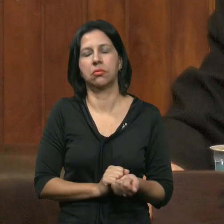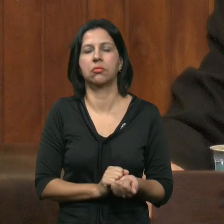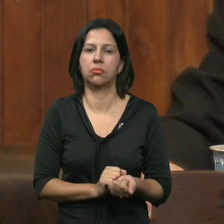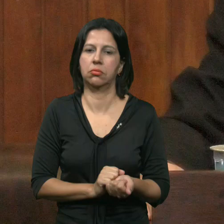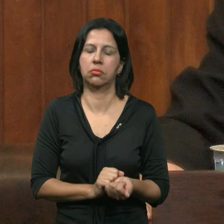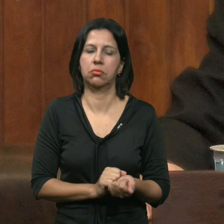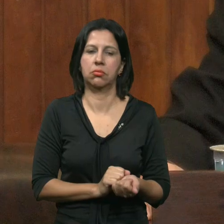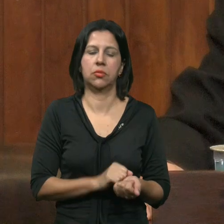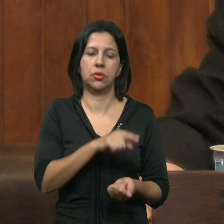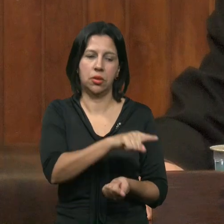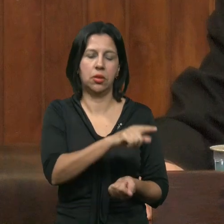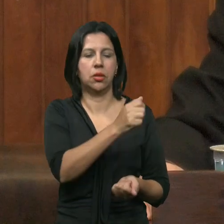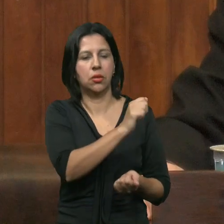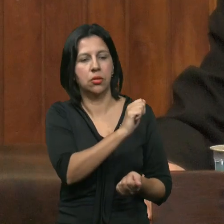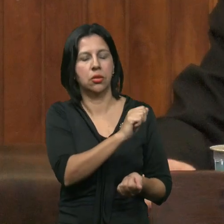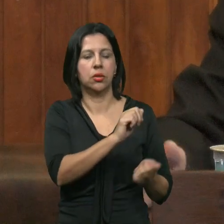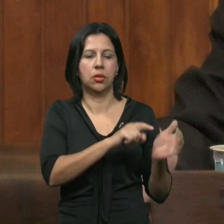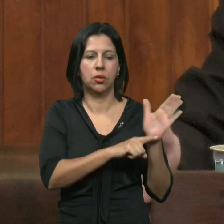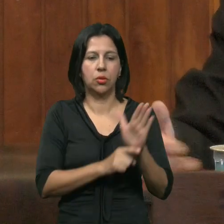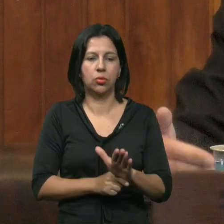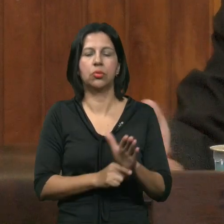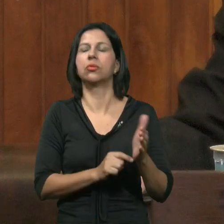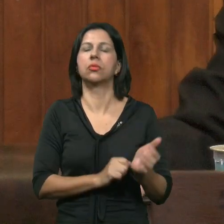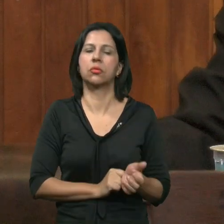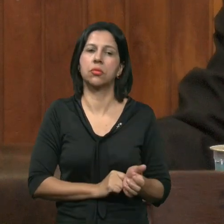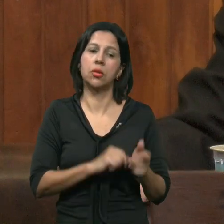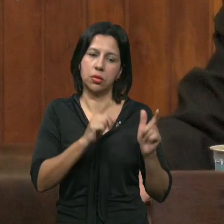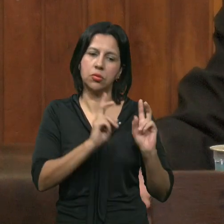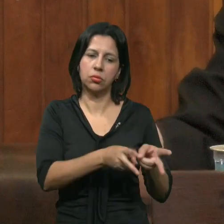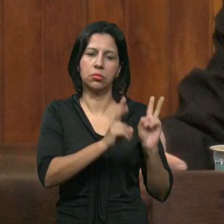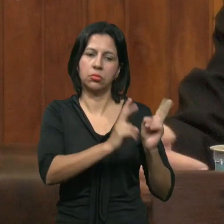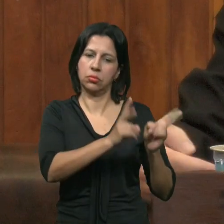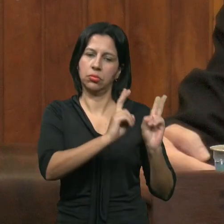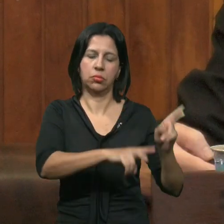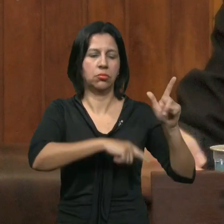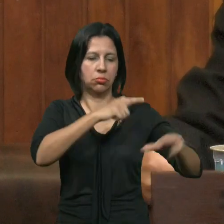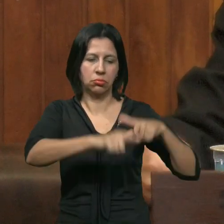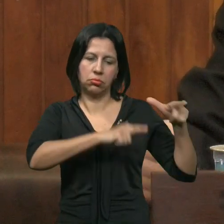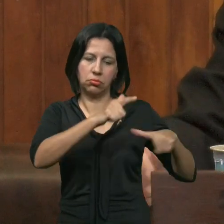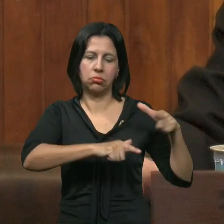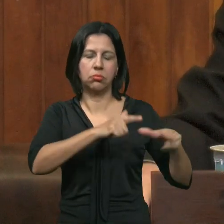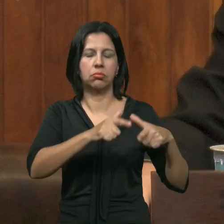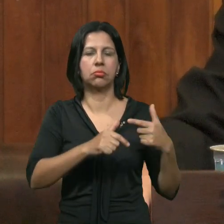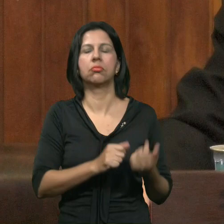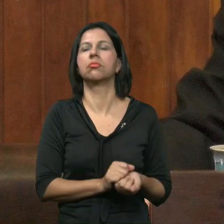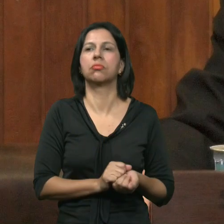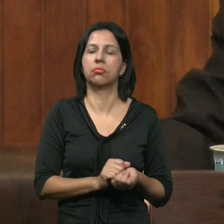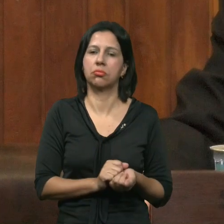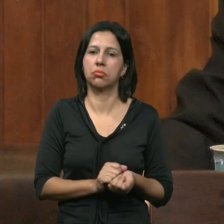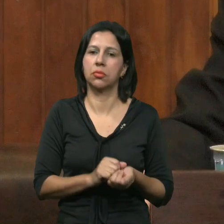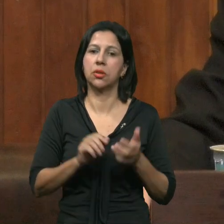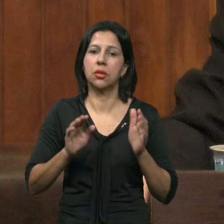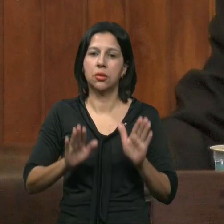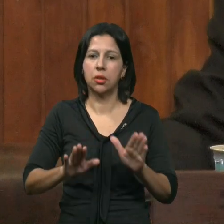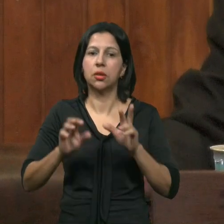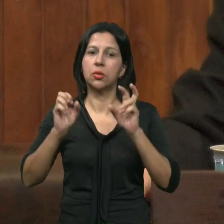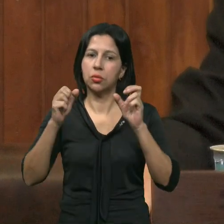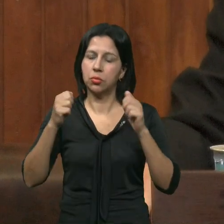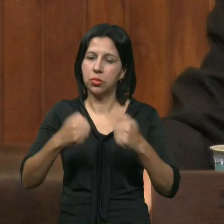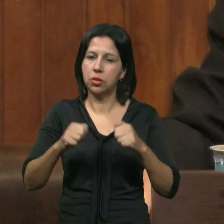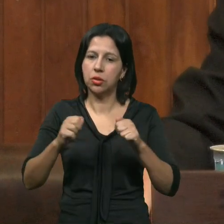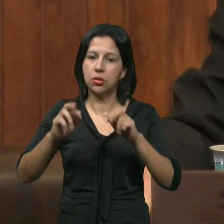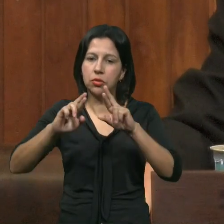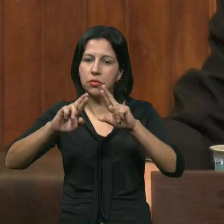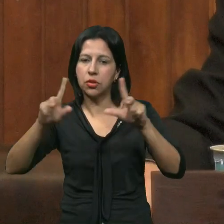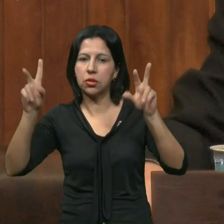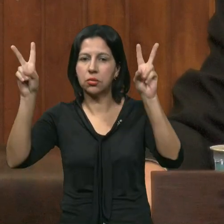Dos auxiliares De enfermagem Que vão ficar Onde sempre estiveram Mas é importante Fazer-se Essa distinção Não só agora